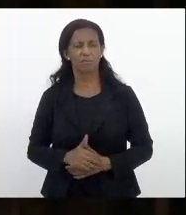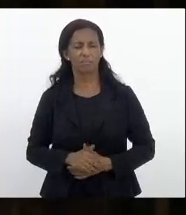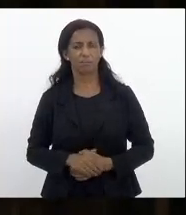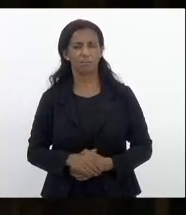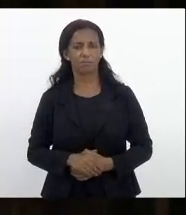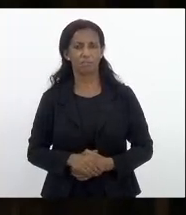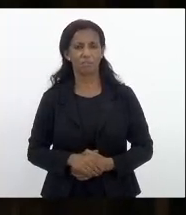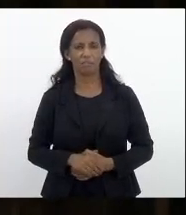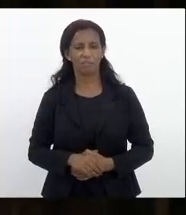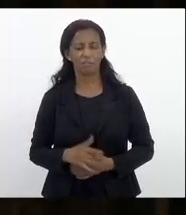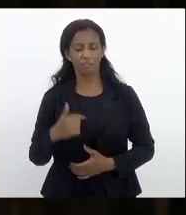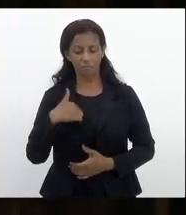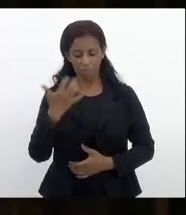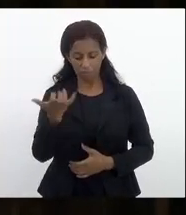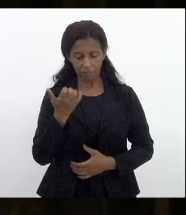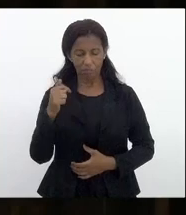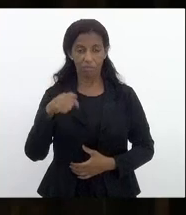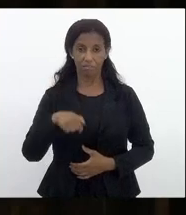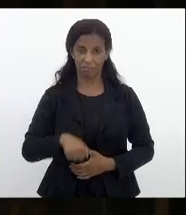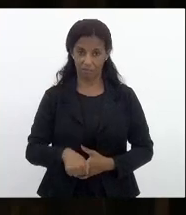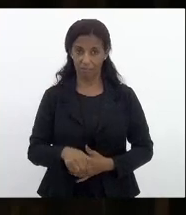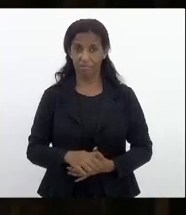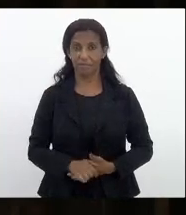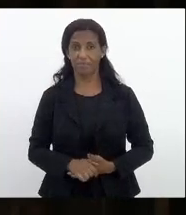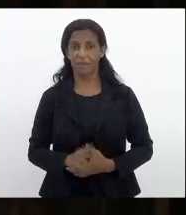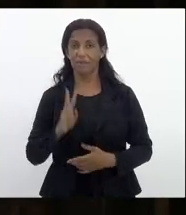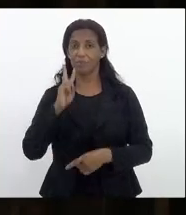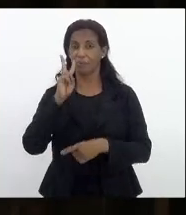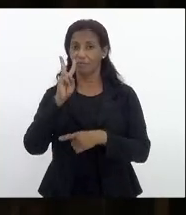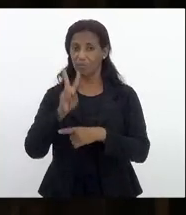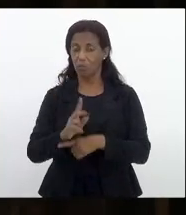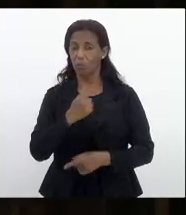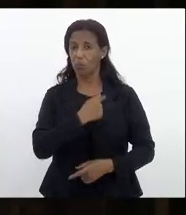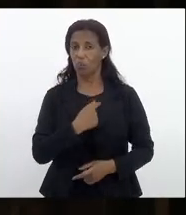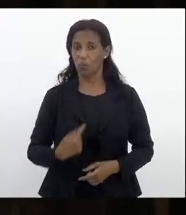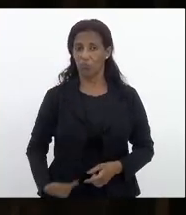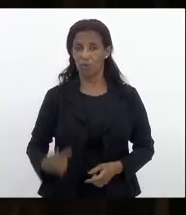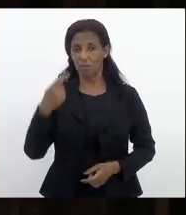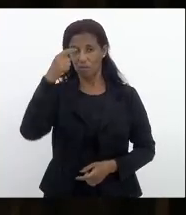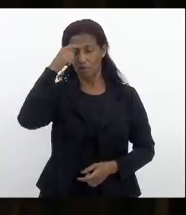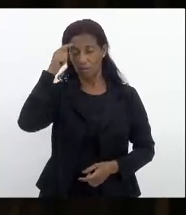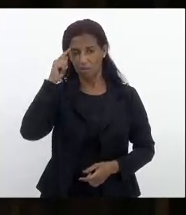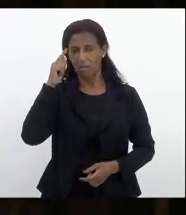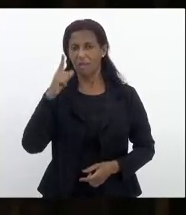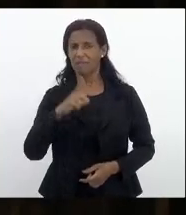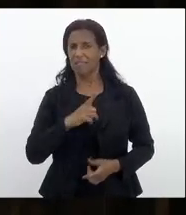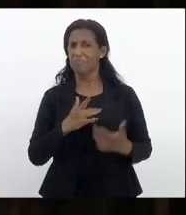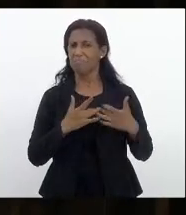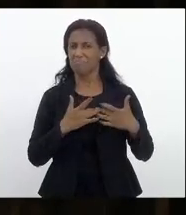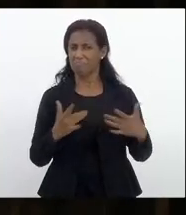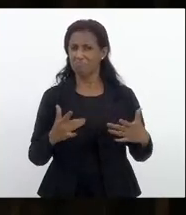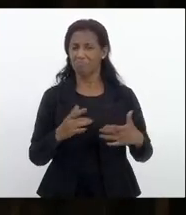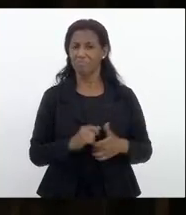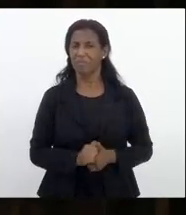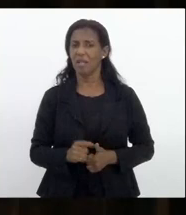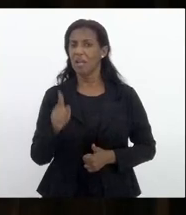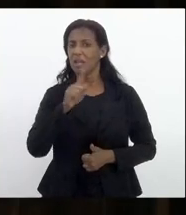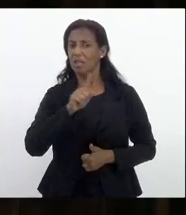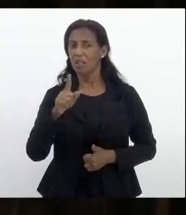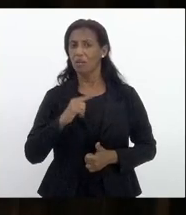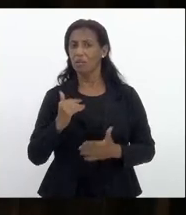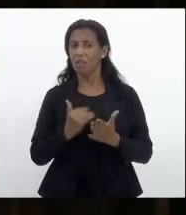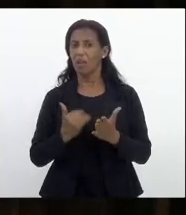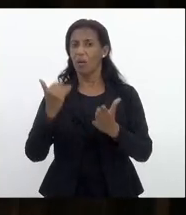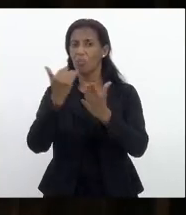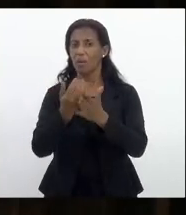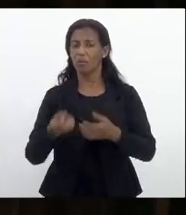eu quero aqui defender com veemência o governador Cláudio Castro que tem tido sensibilidade não existe aumento